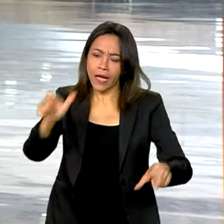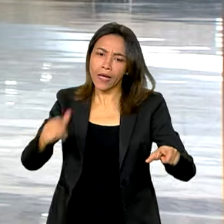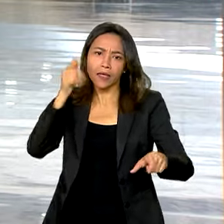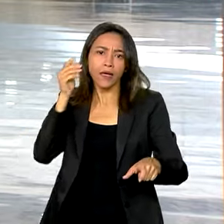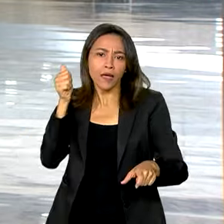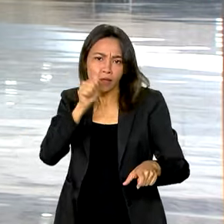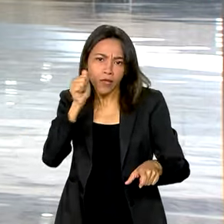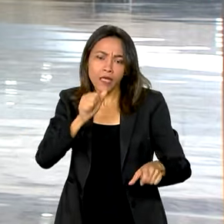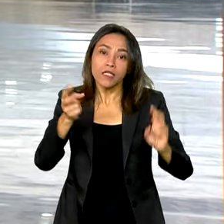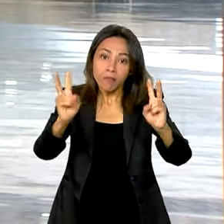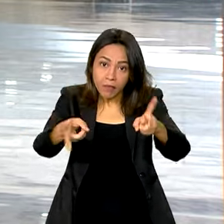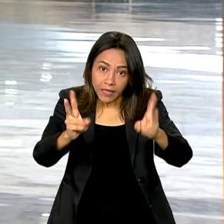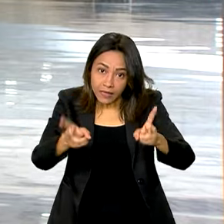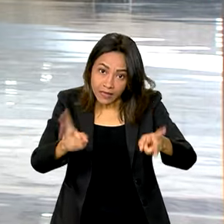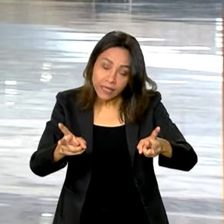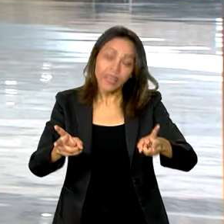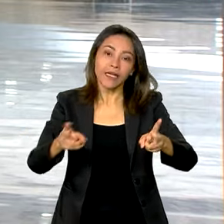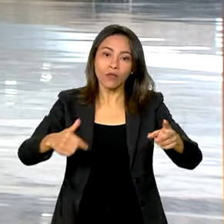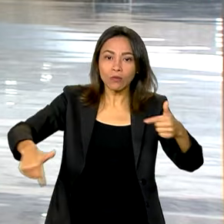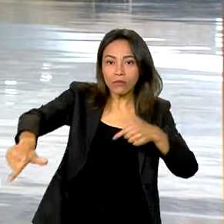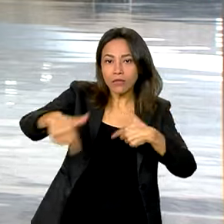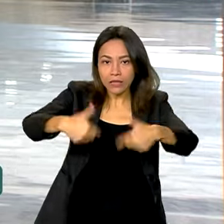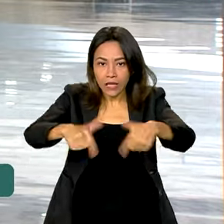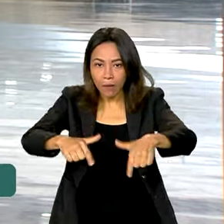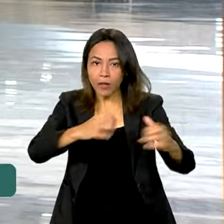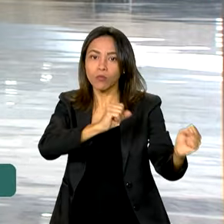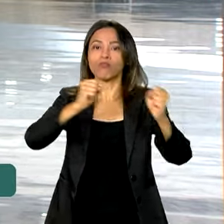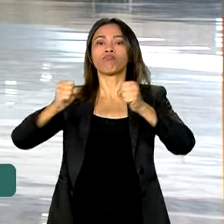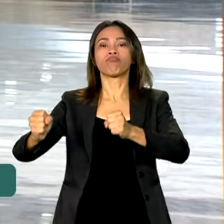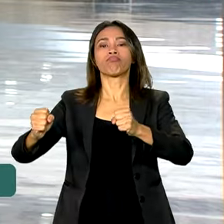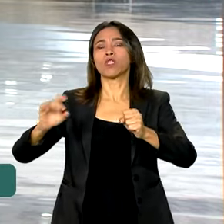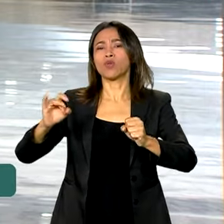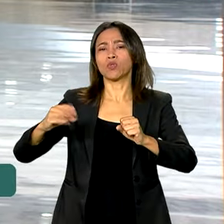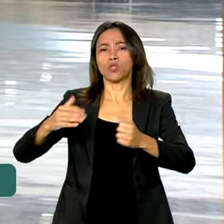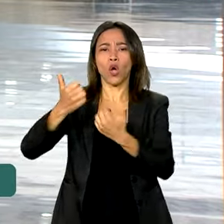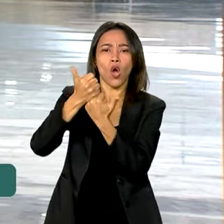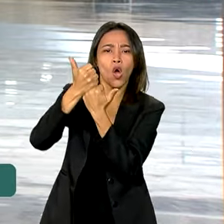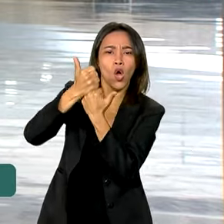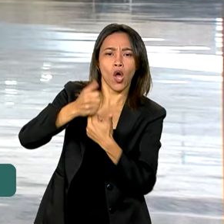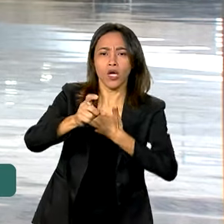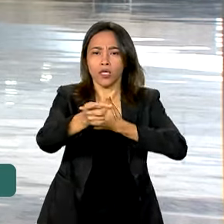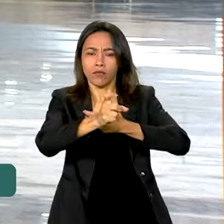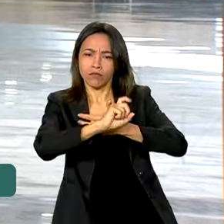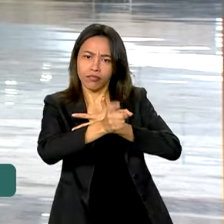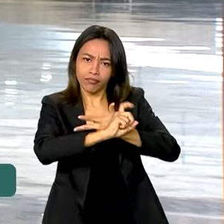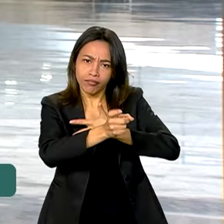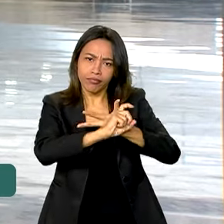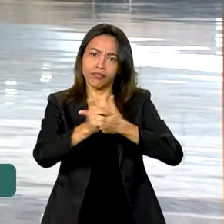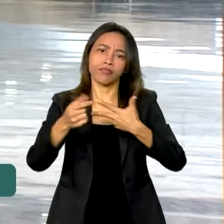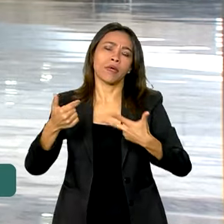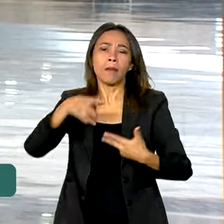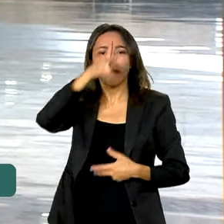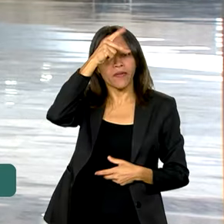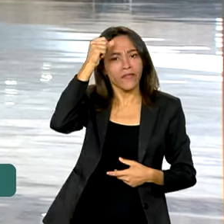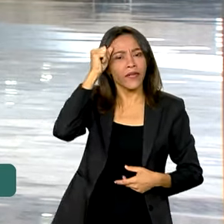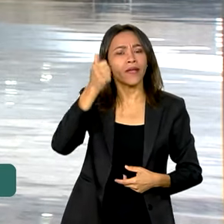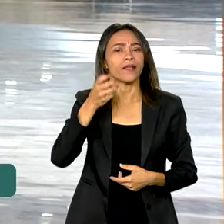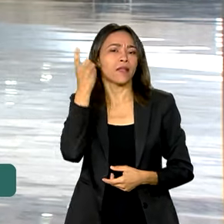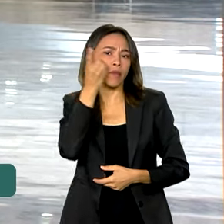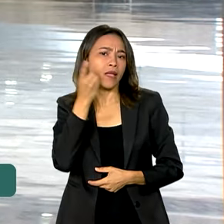nos espaços de poder e a participação delas, não apenas no executivo e legislativo, como prefeitas, deputadas,